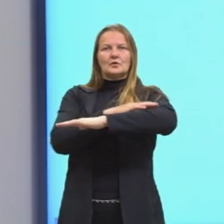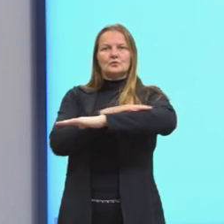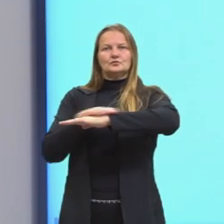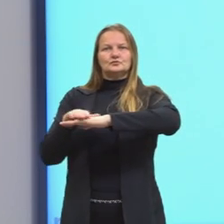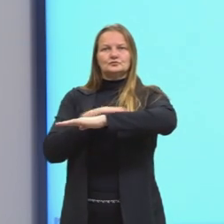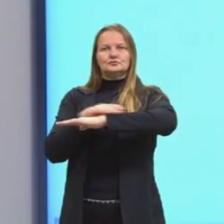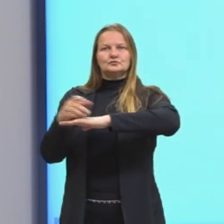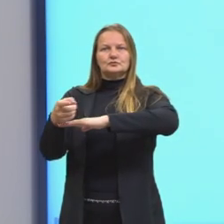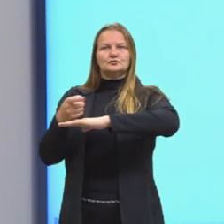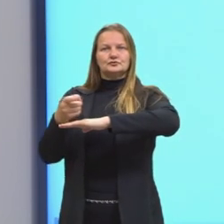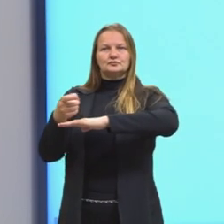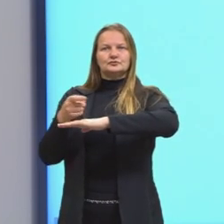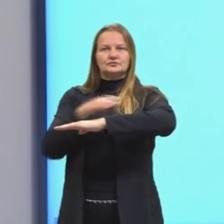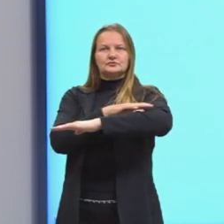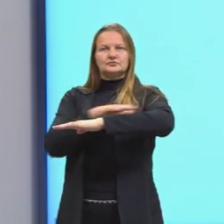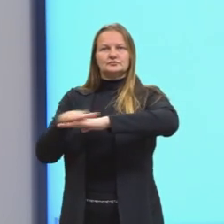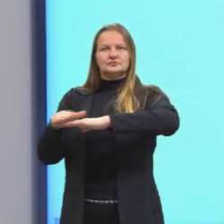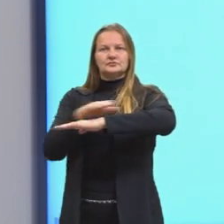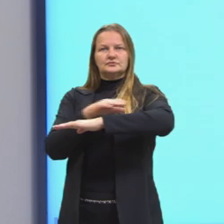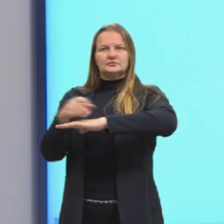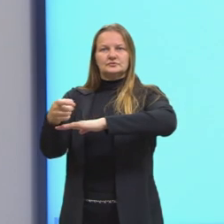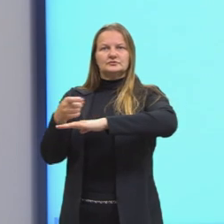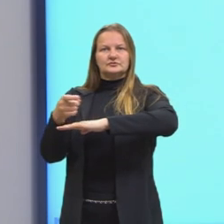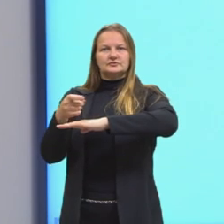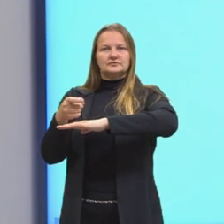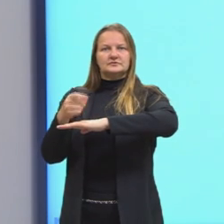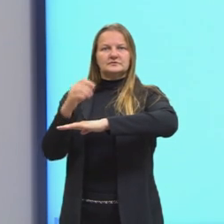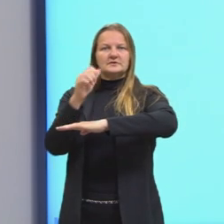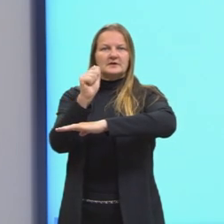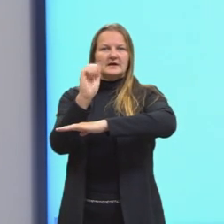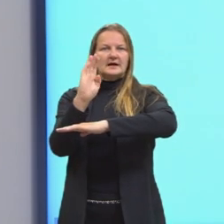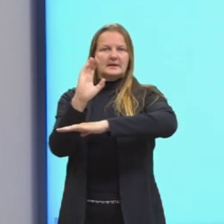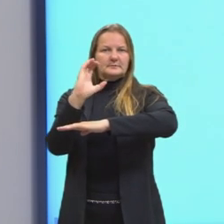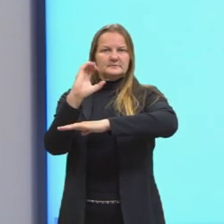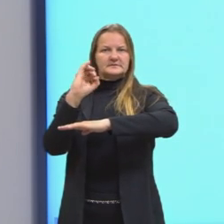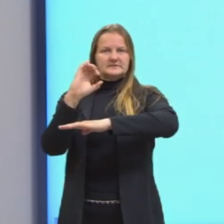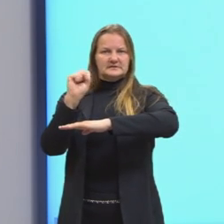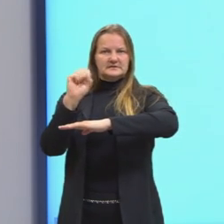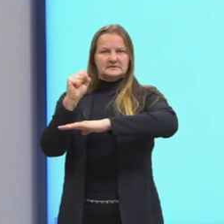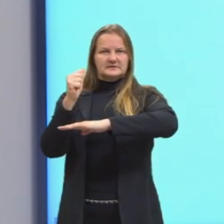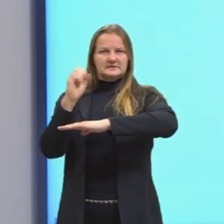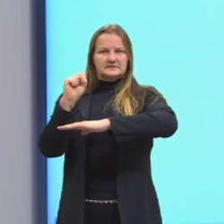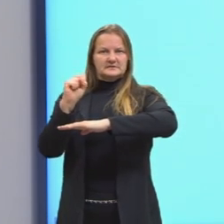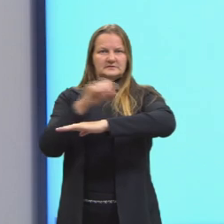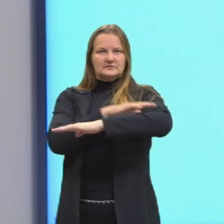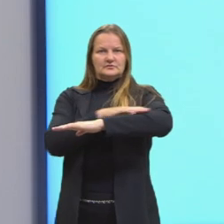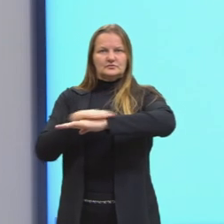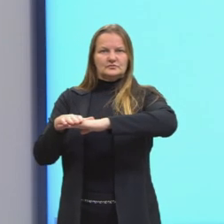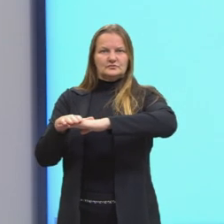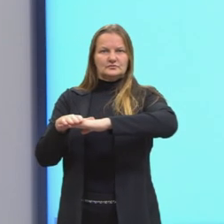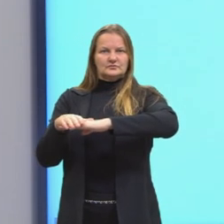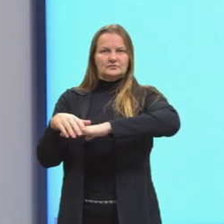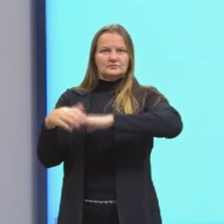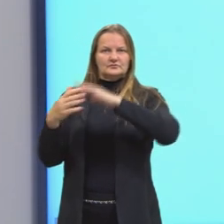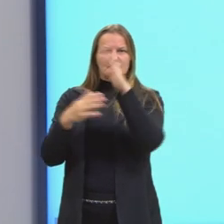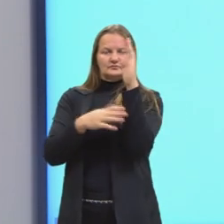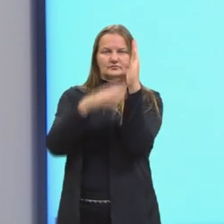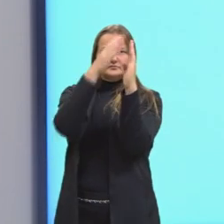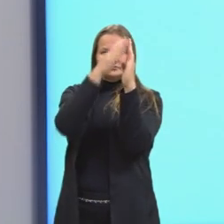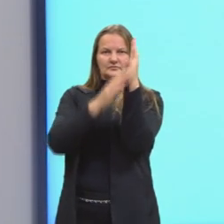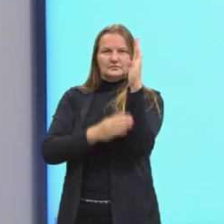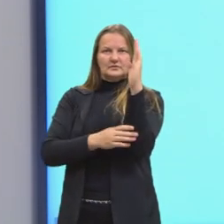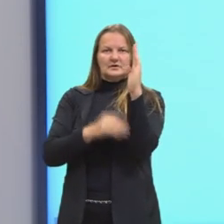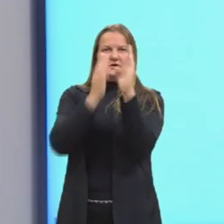o eixo horizontal, que é o eixo x, chamado de eixo das abcissas. Aqui o nosso plano, ele foi